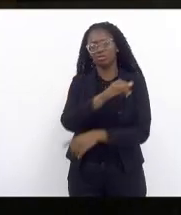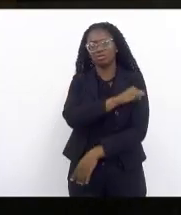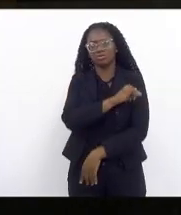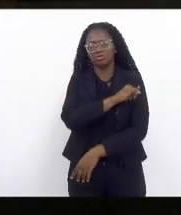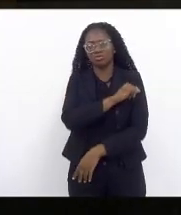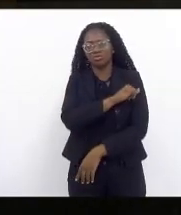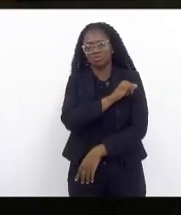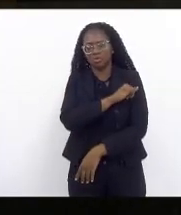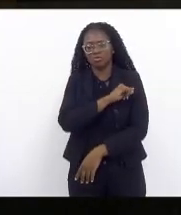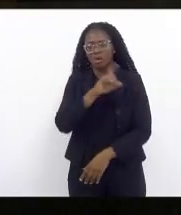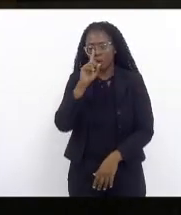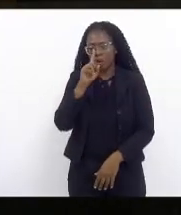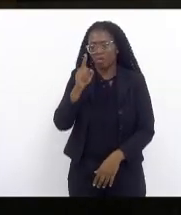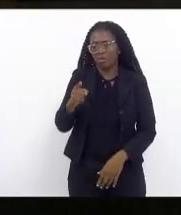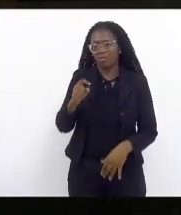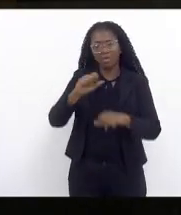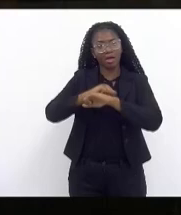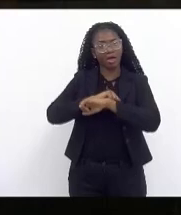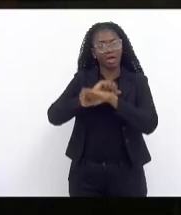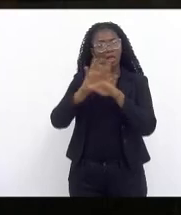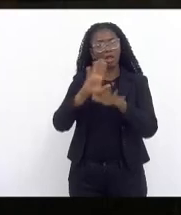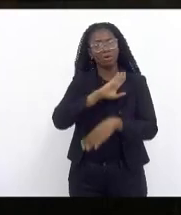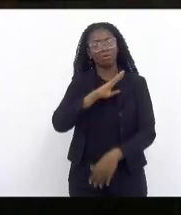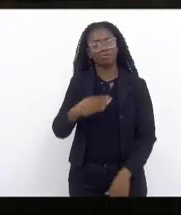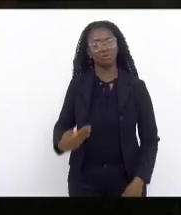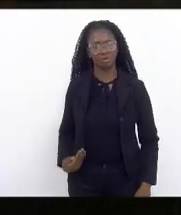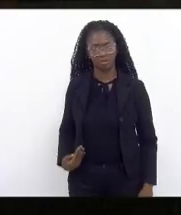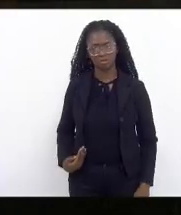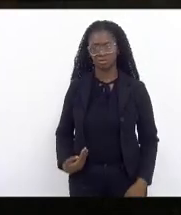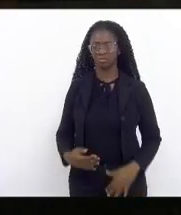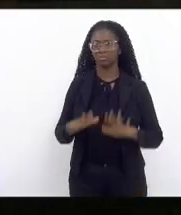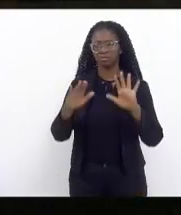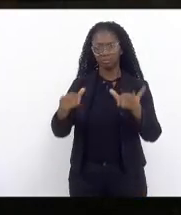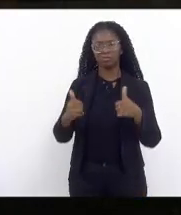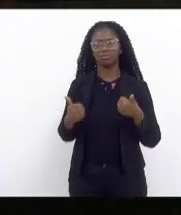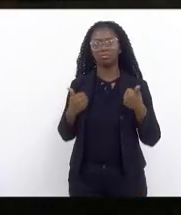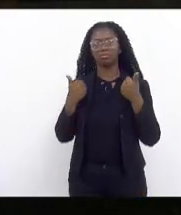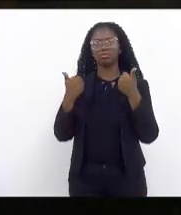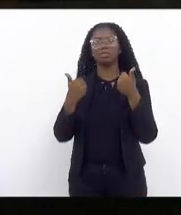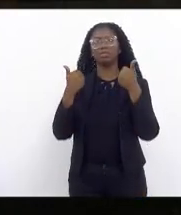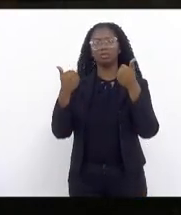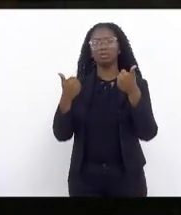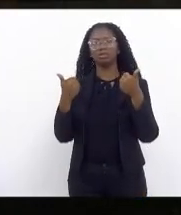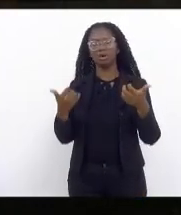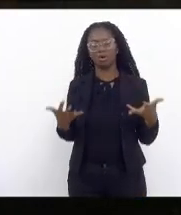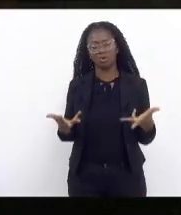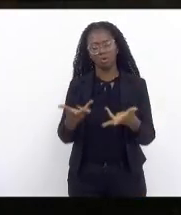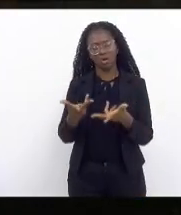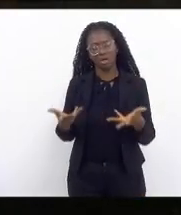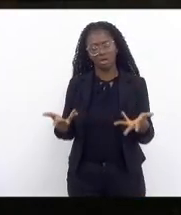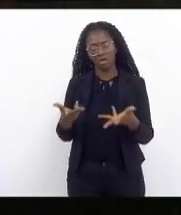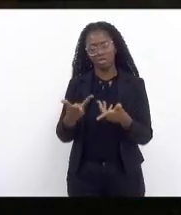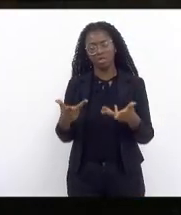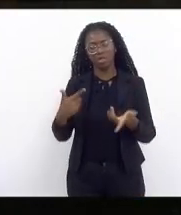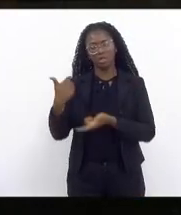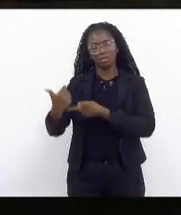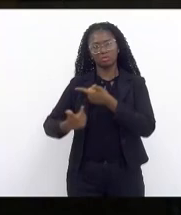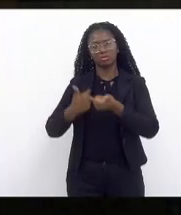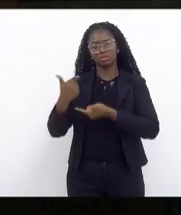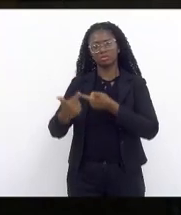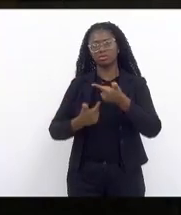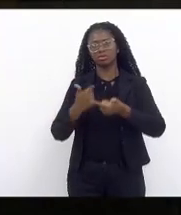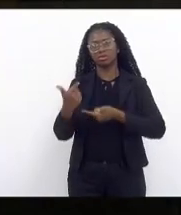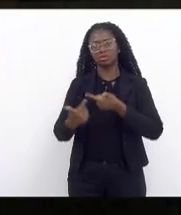ordem clara do governador melhor qualidade do serviço